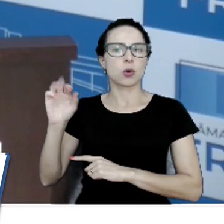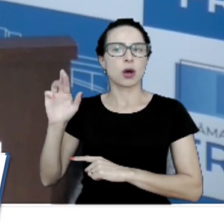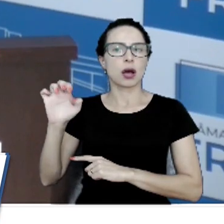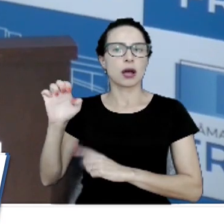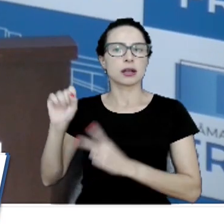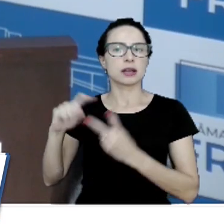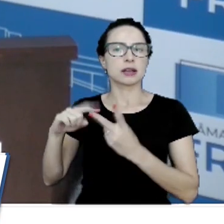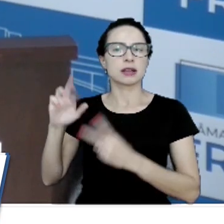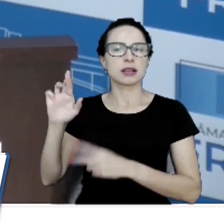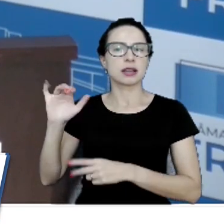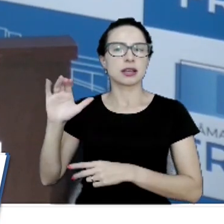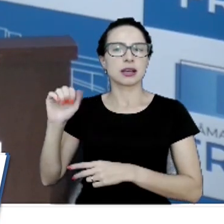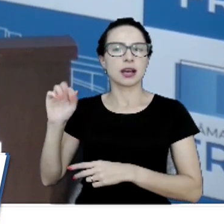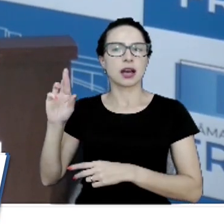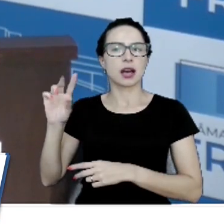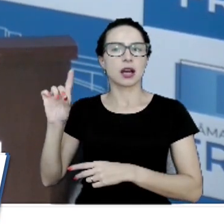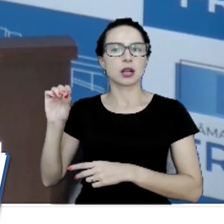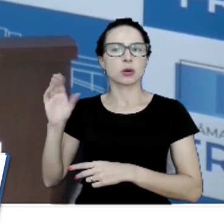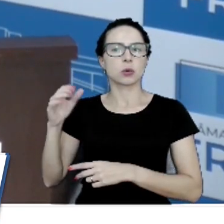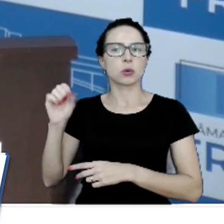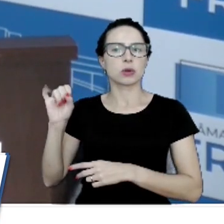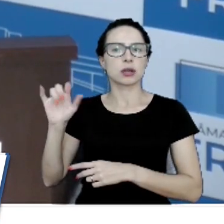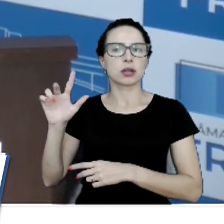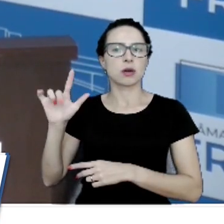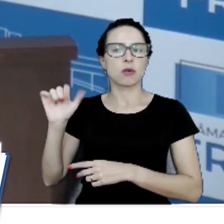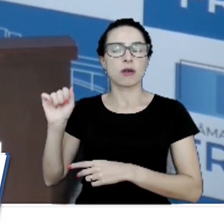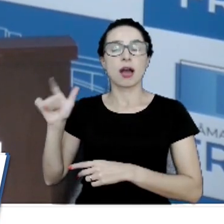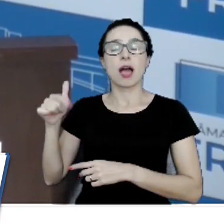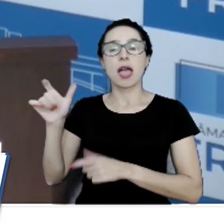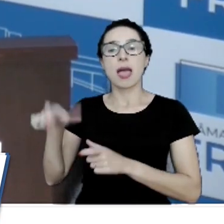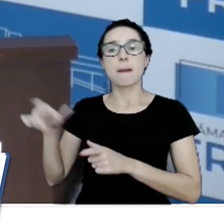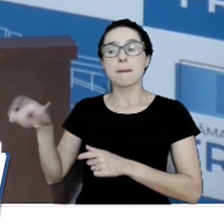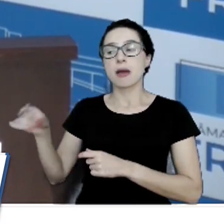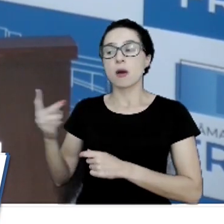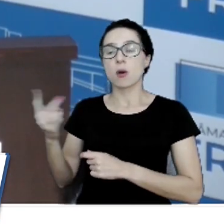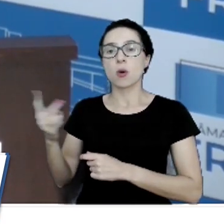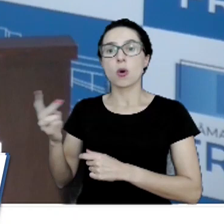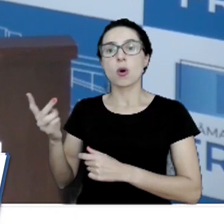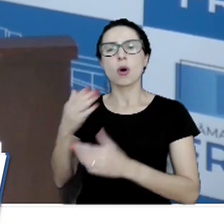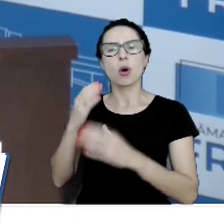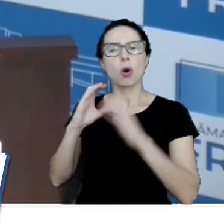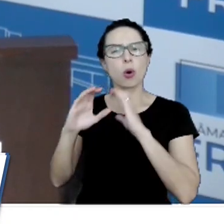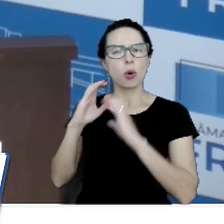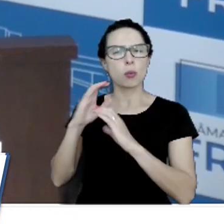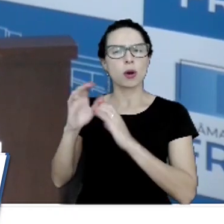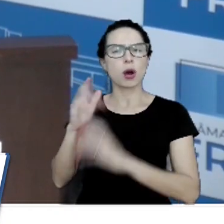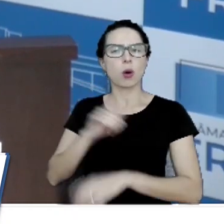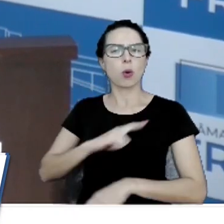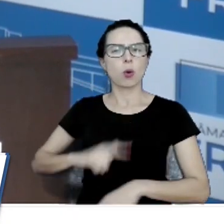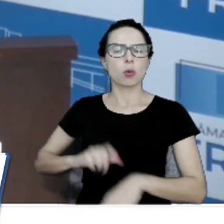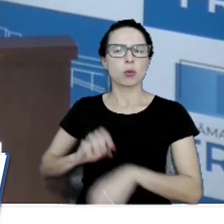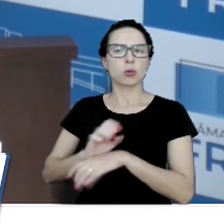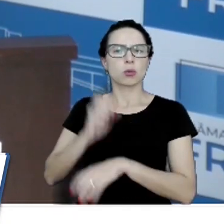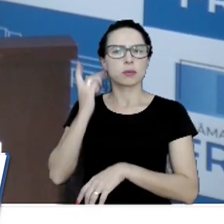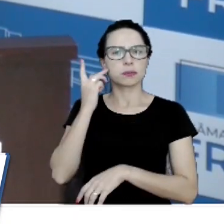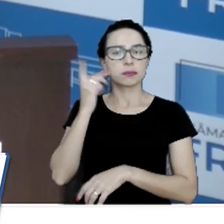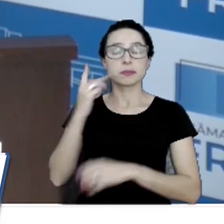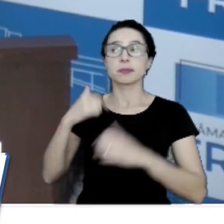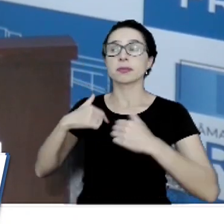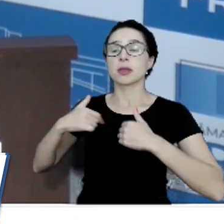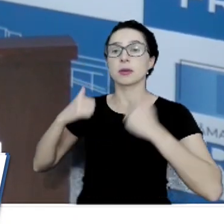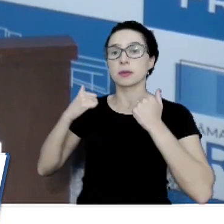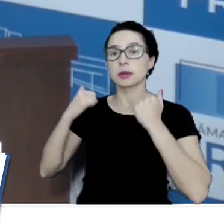Silva, que são pessoas que hoje têm uma interlocução muito boa com o governo do estado de São Paulo, relatei